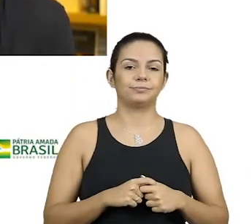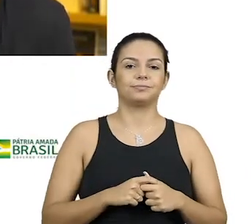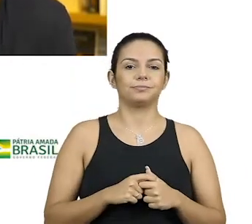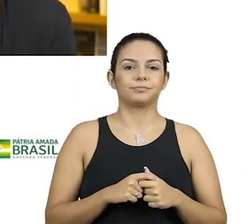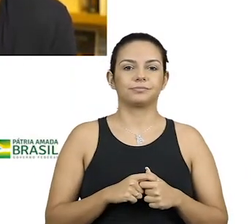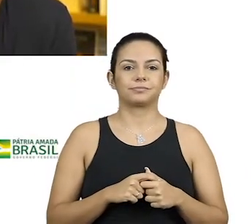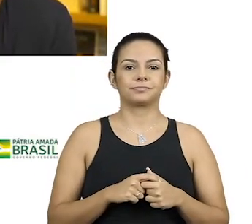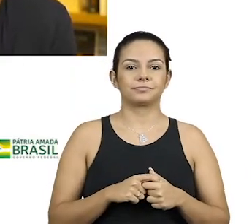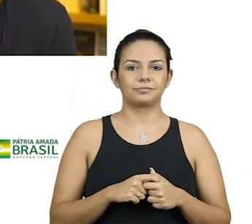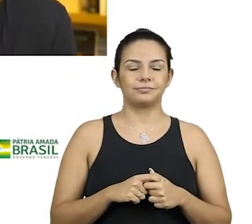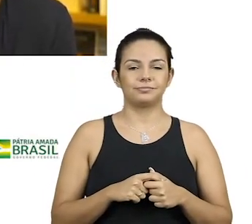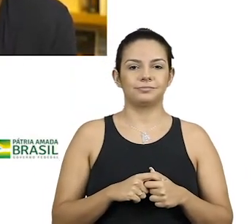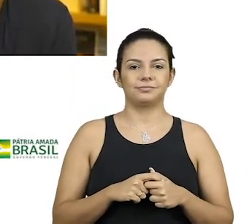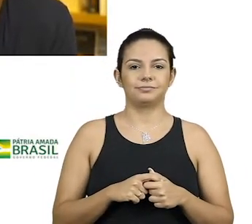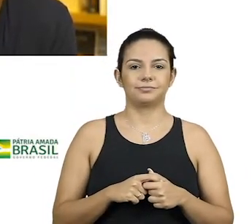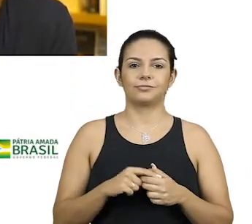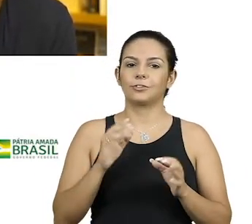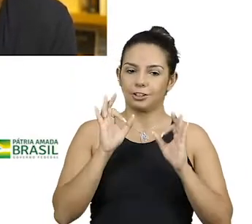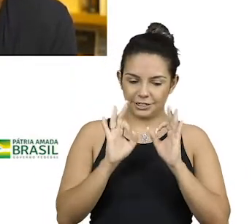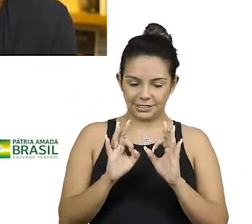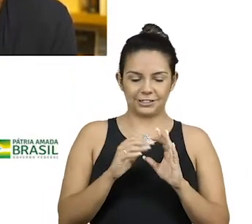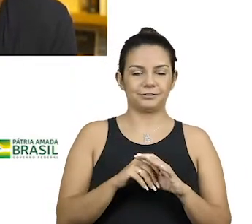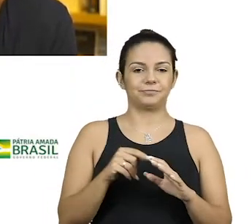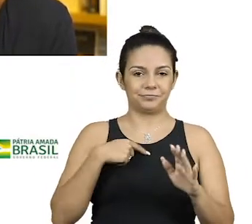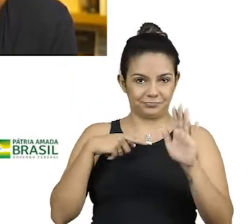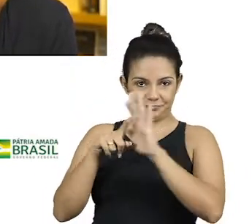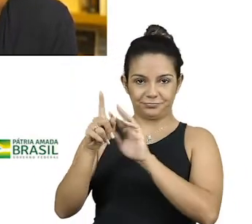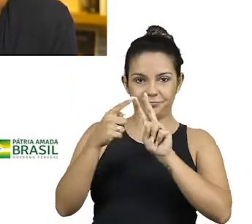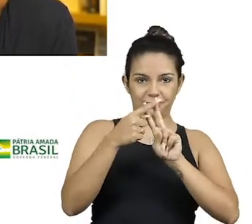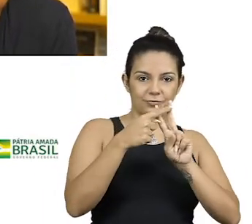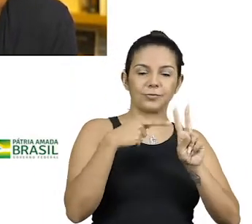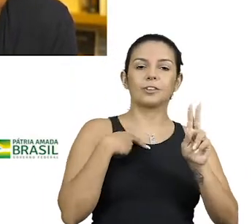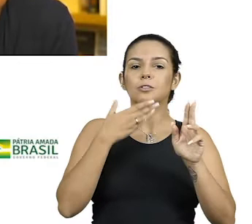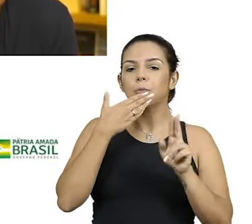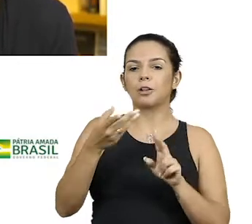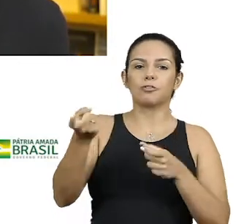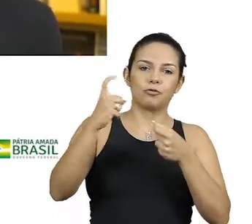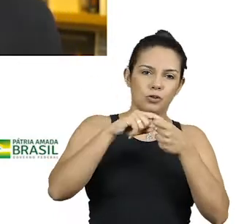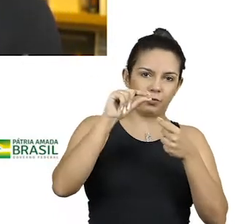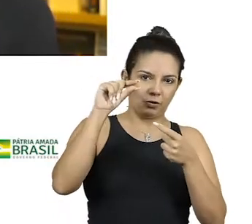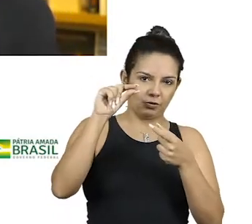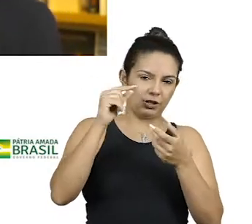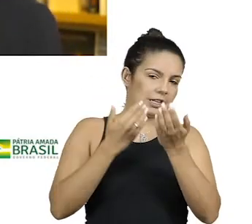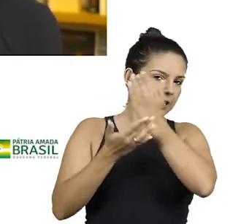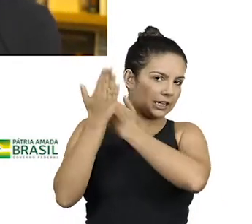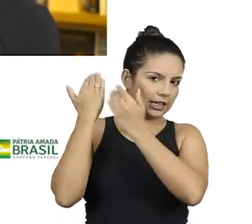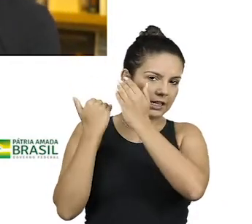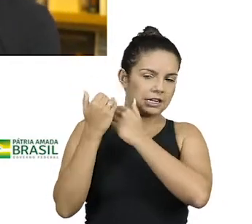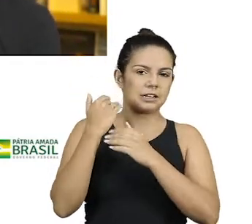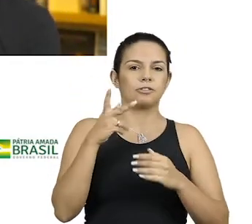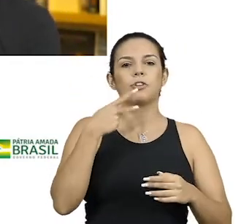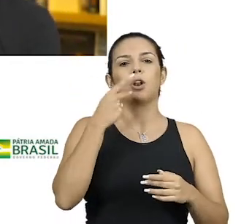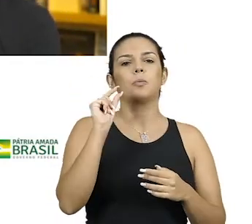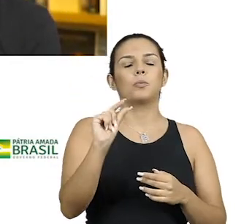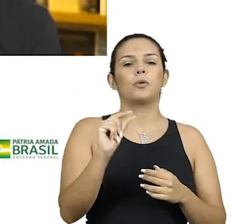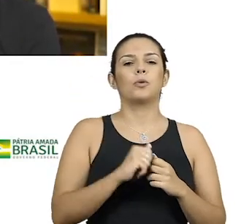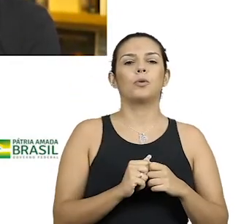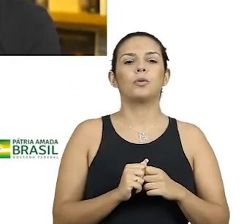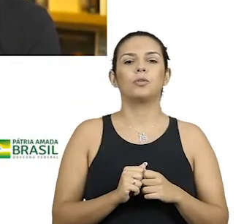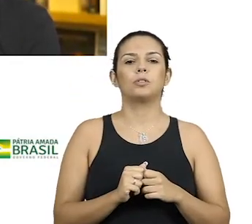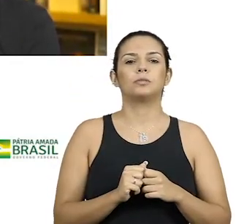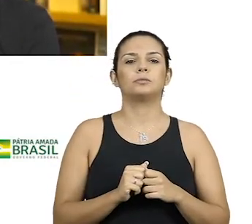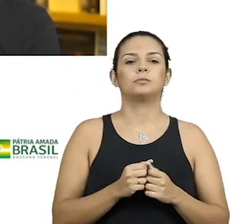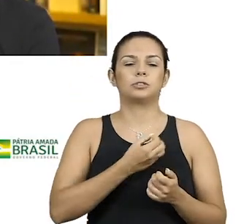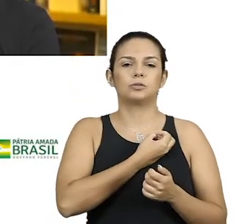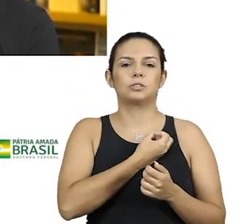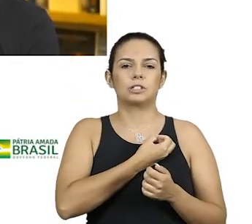Muito bom. Está certo, está certo. Mas eu queria te pedir para você voltar mais um pouquinho atrás, amigo, para falar um pouquinho da presença